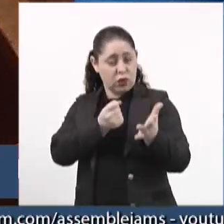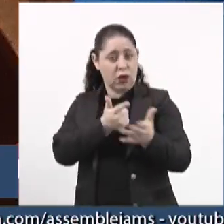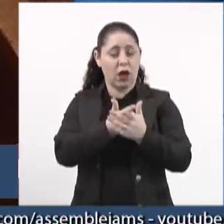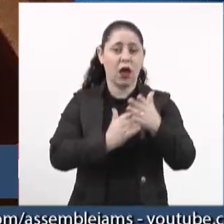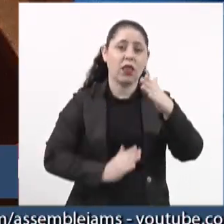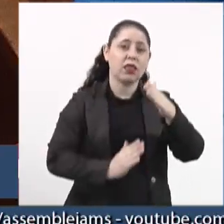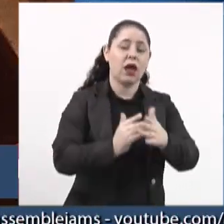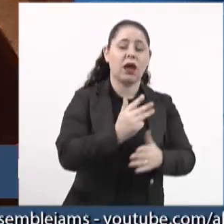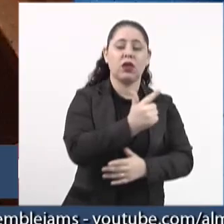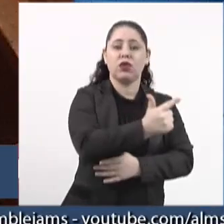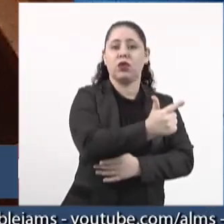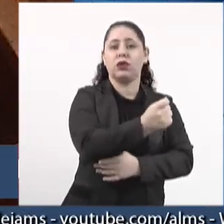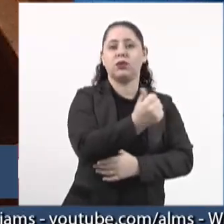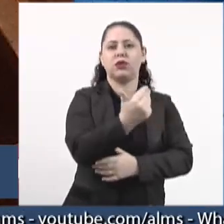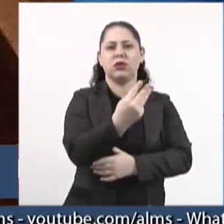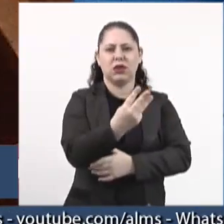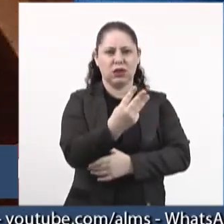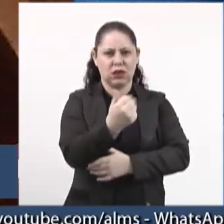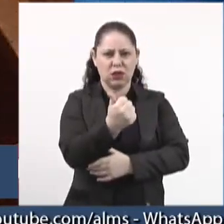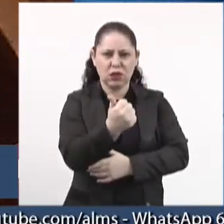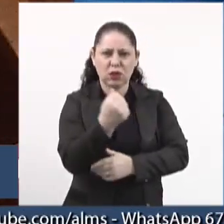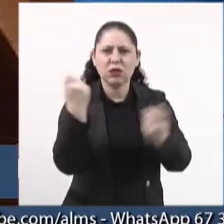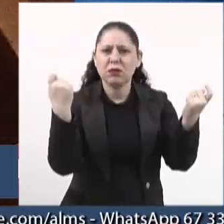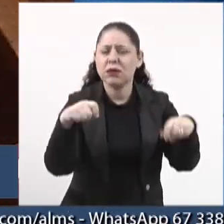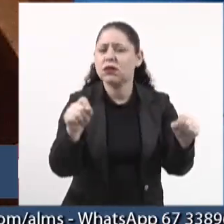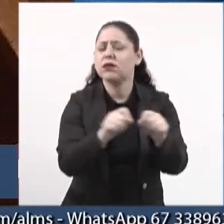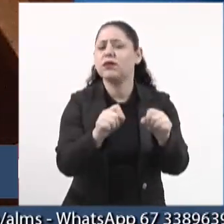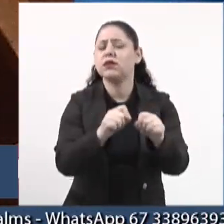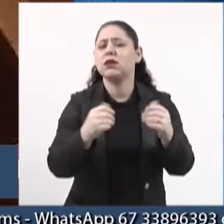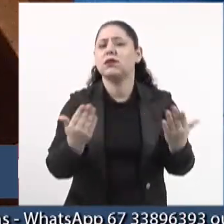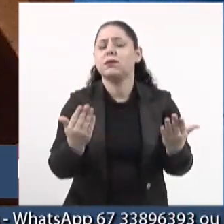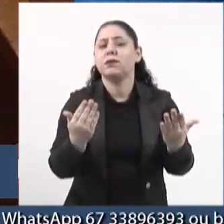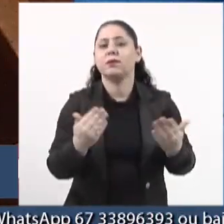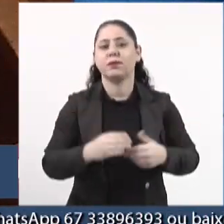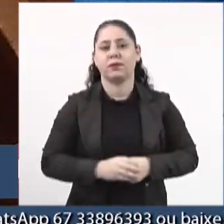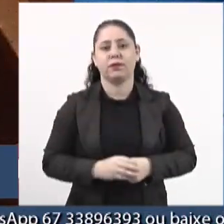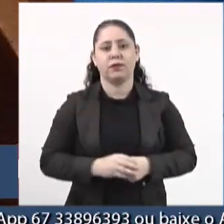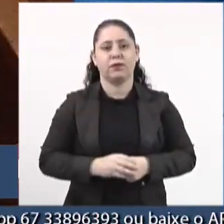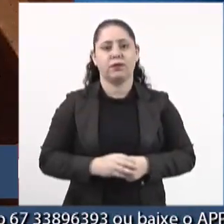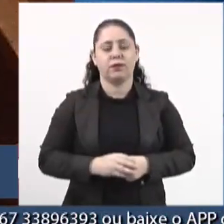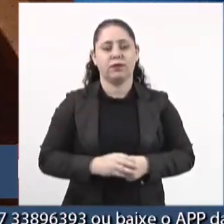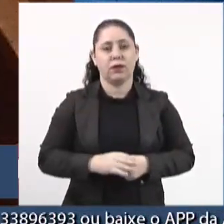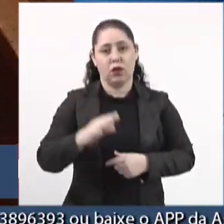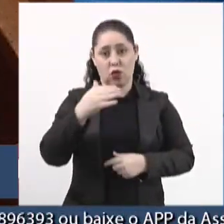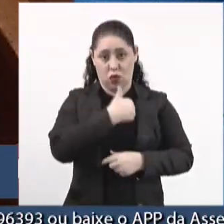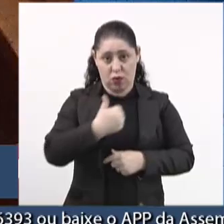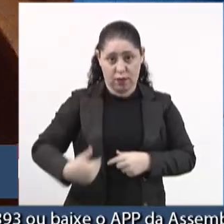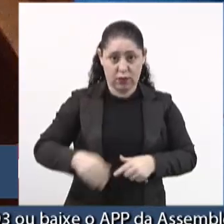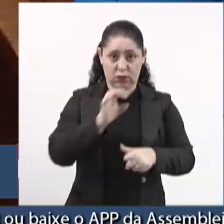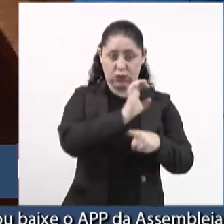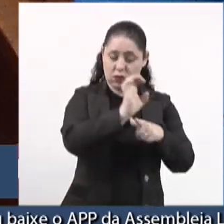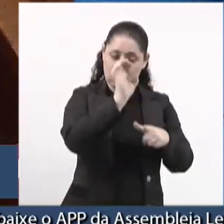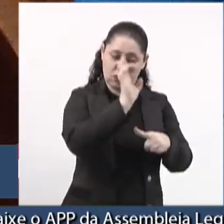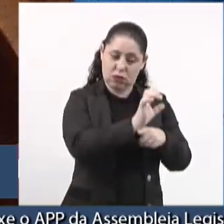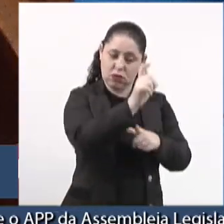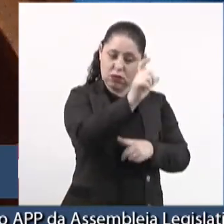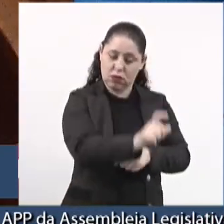2031. O que é necessário fazer? Muito obrigado. O governo estadual